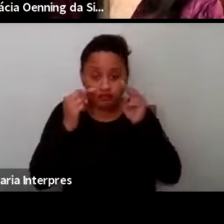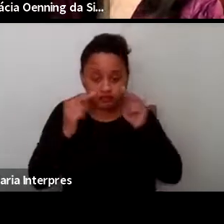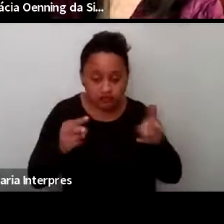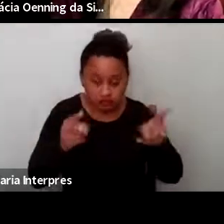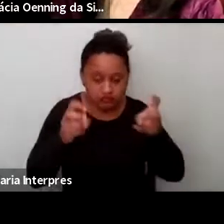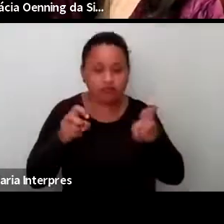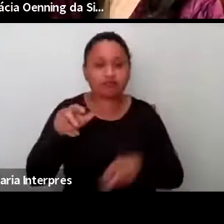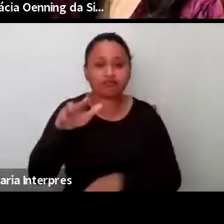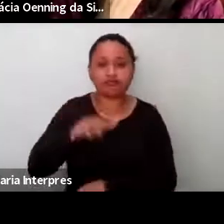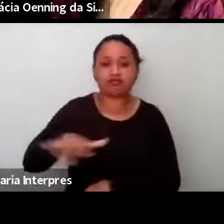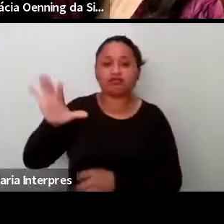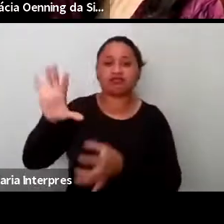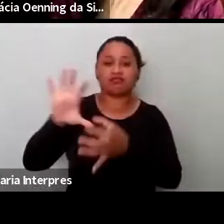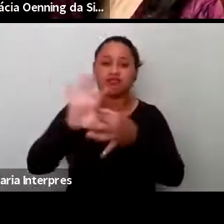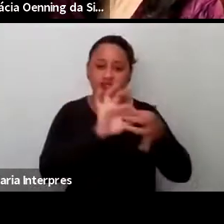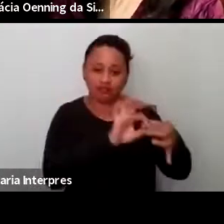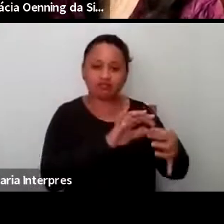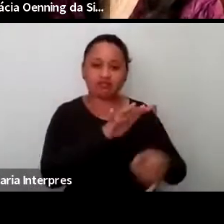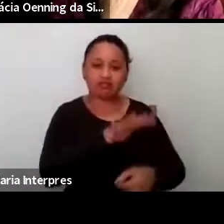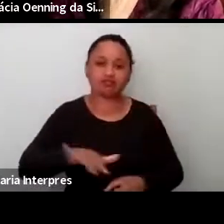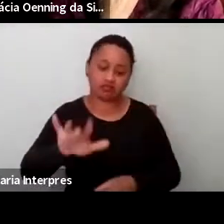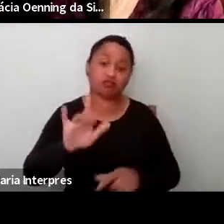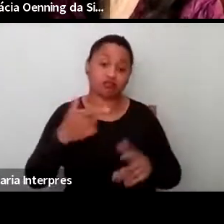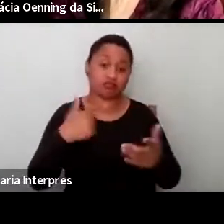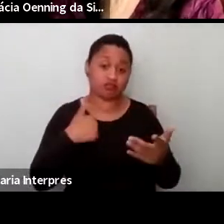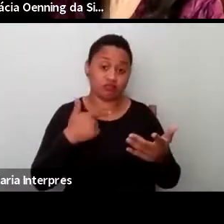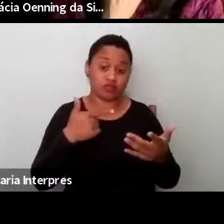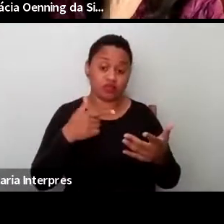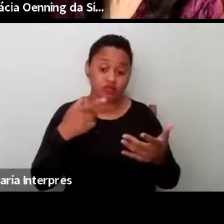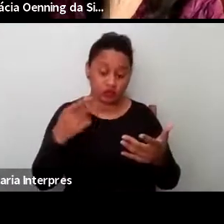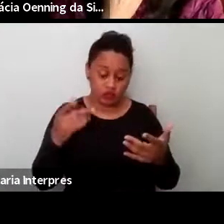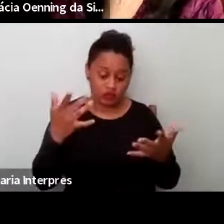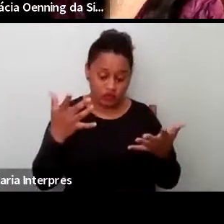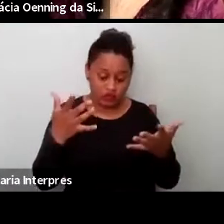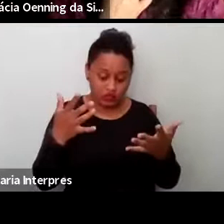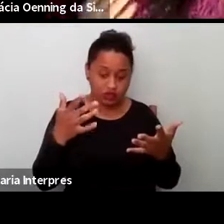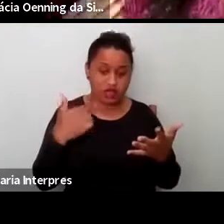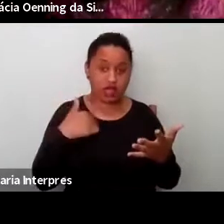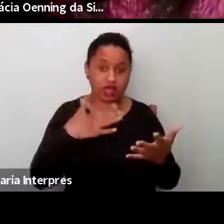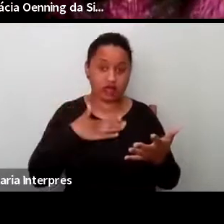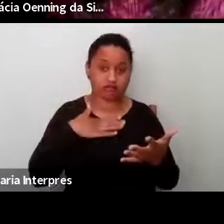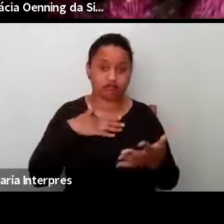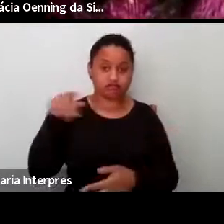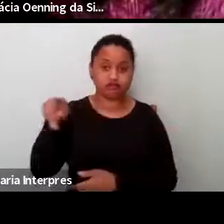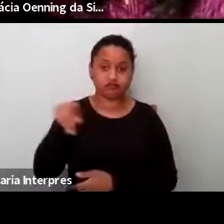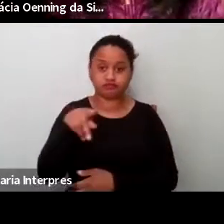contexto que atuo como docente. Nesse lugar não vejo